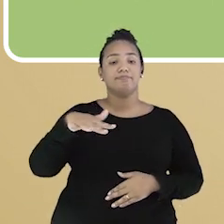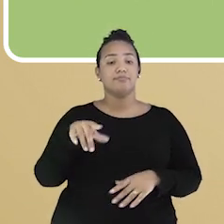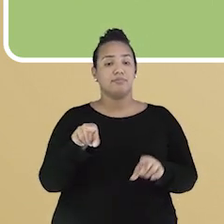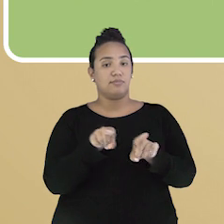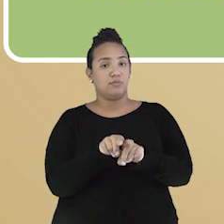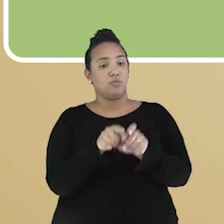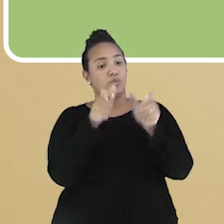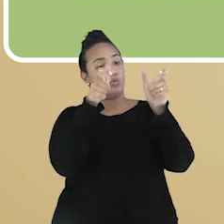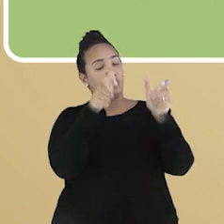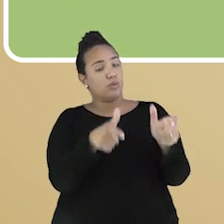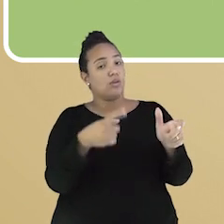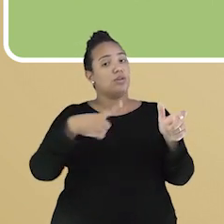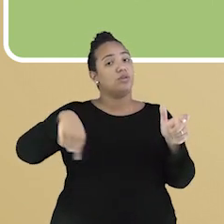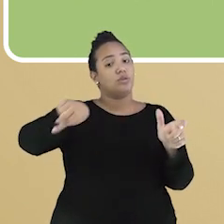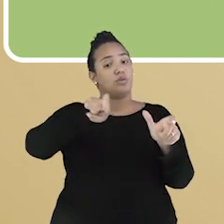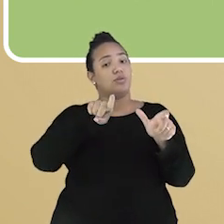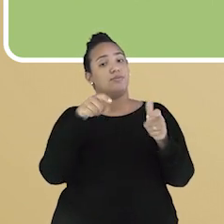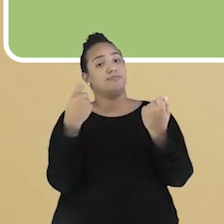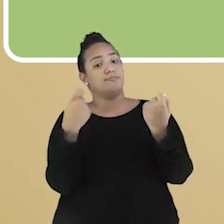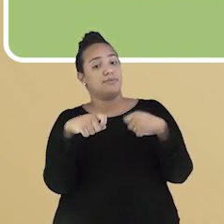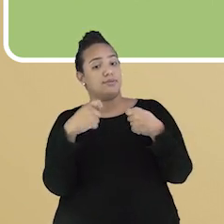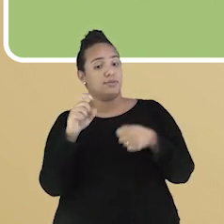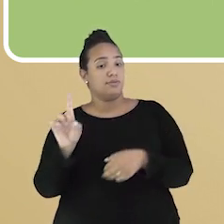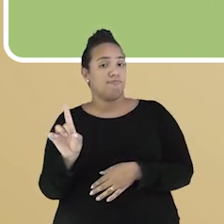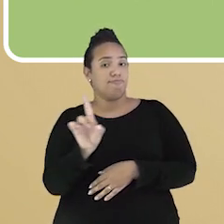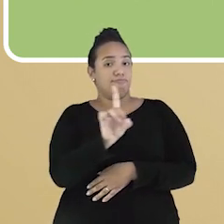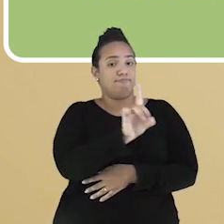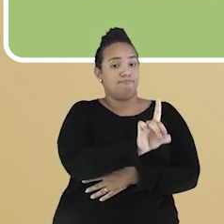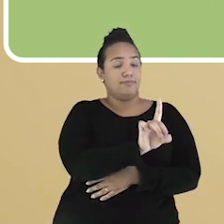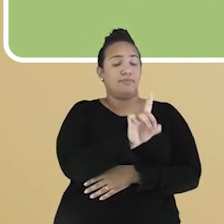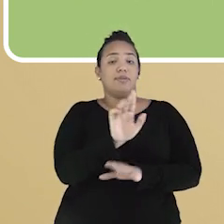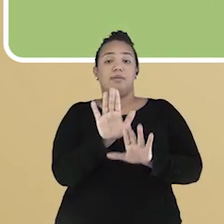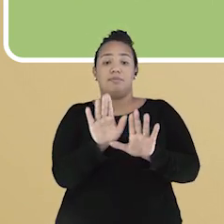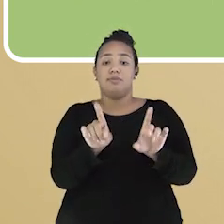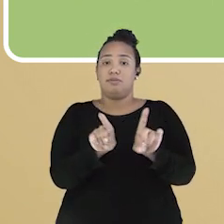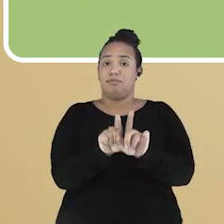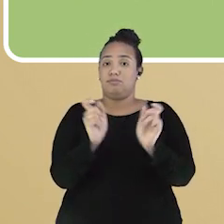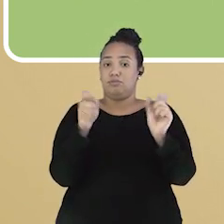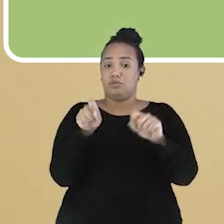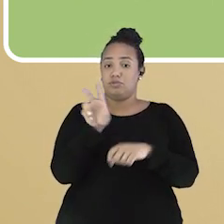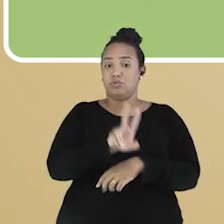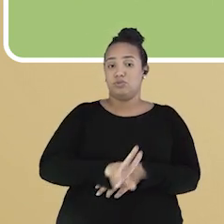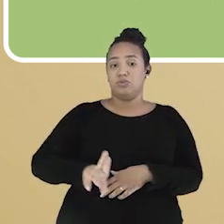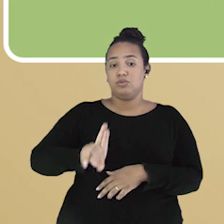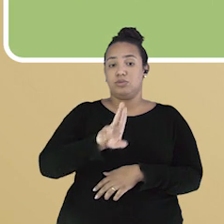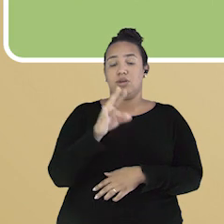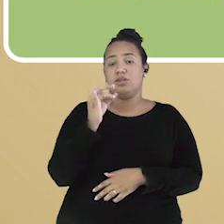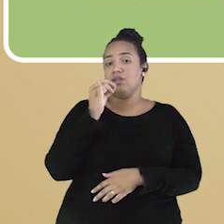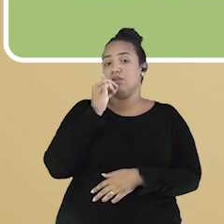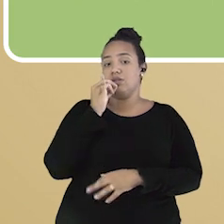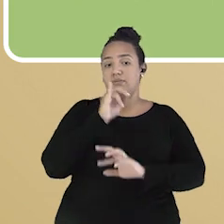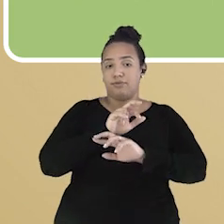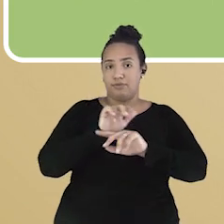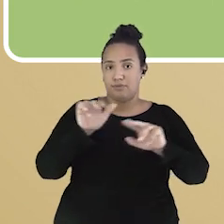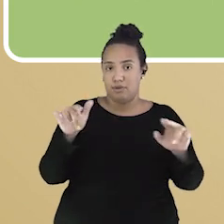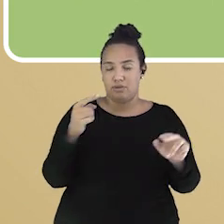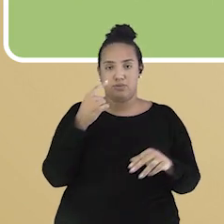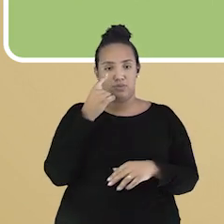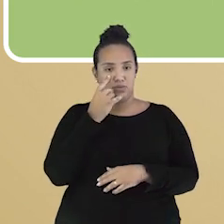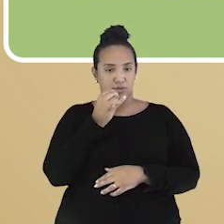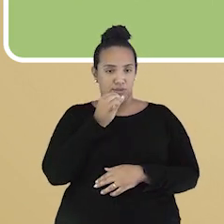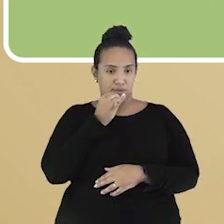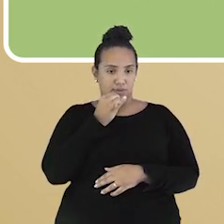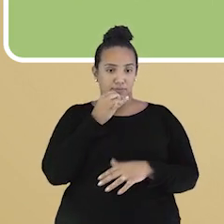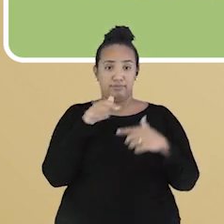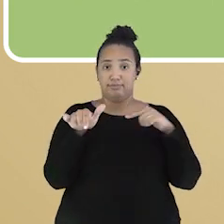e encontrarmos lugares que precisamos ou desejamos. Mas, além disso, também podemos usá-las para outras finalidades, como, por